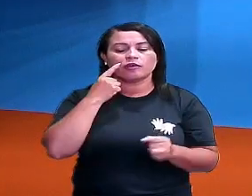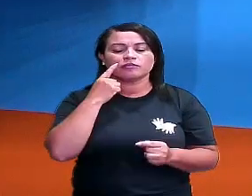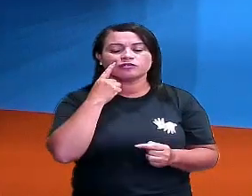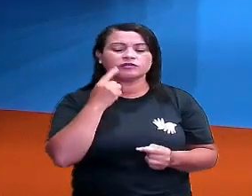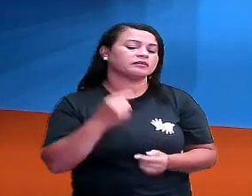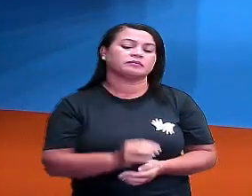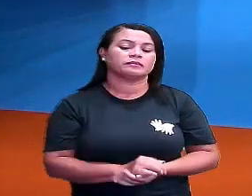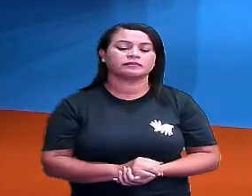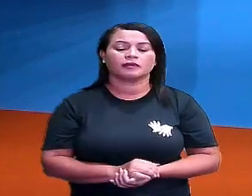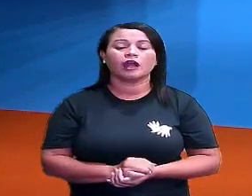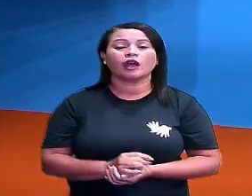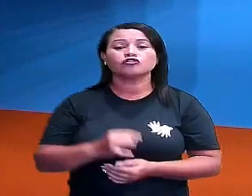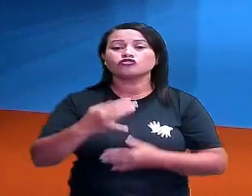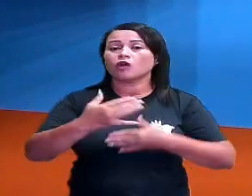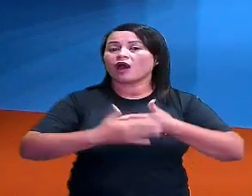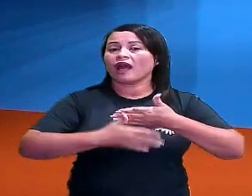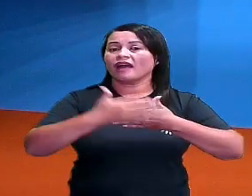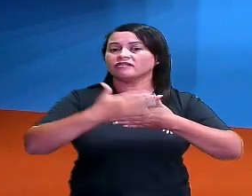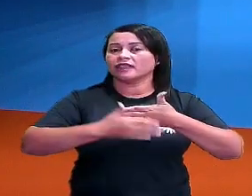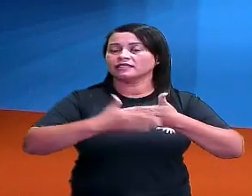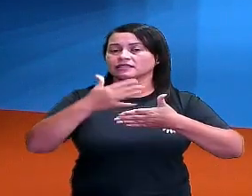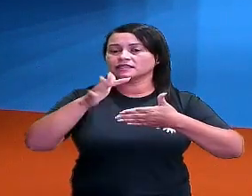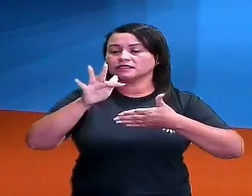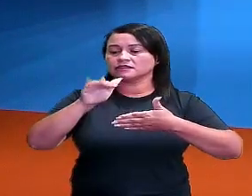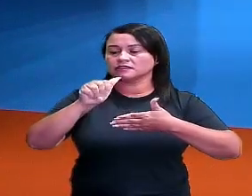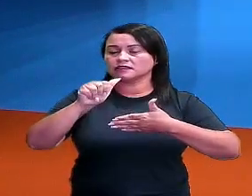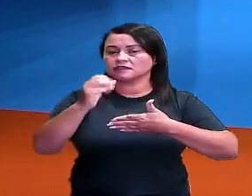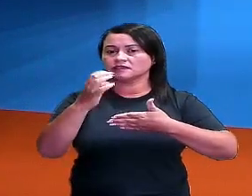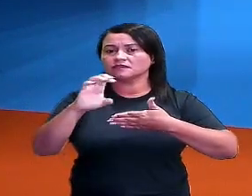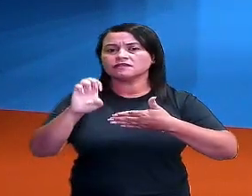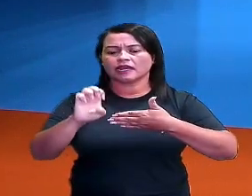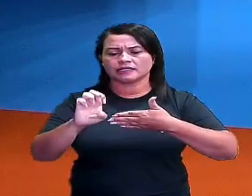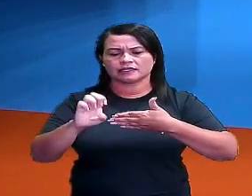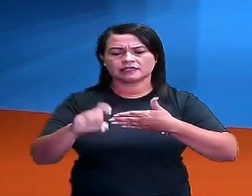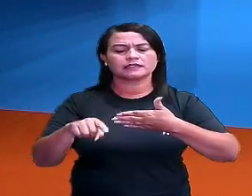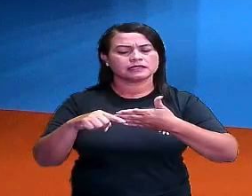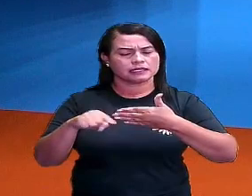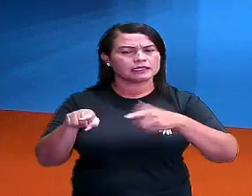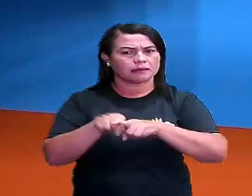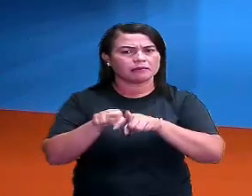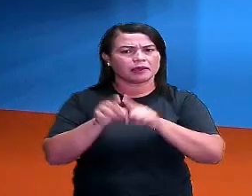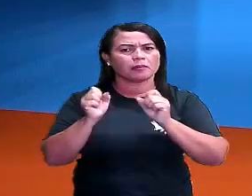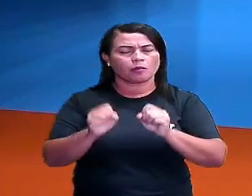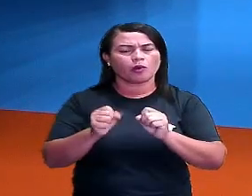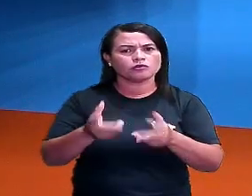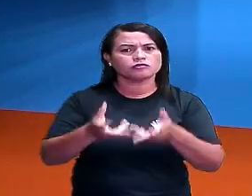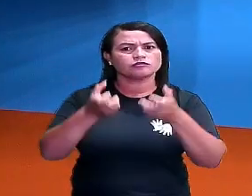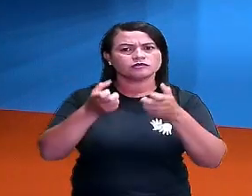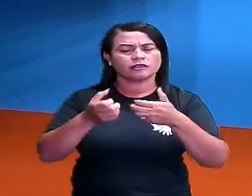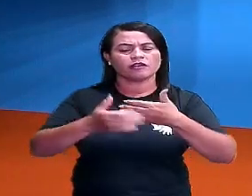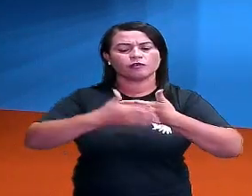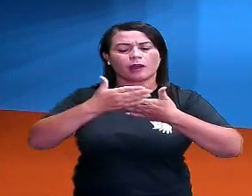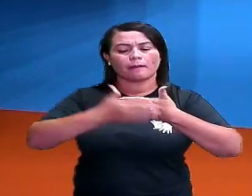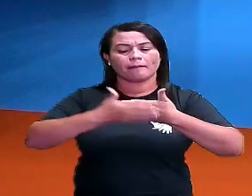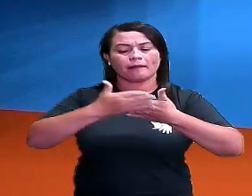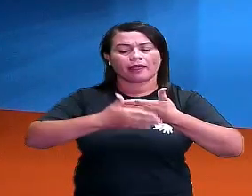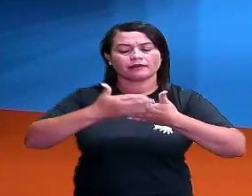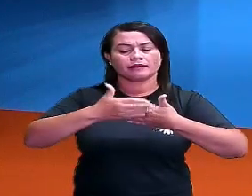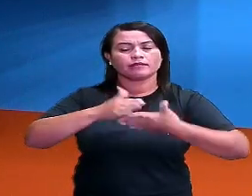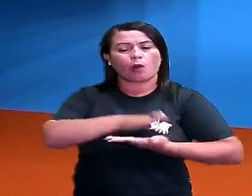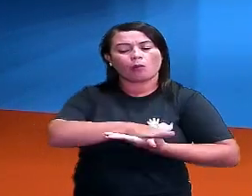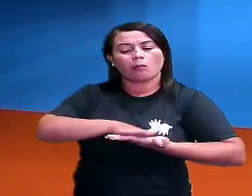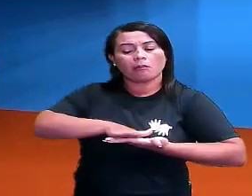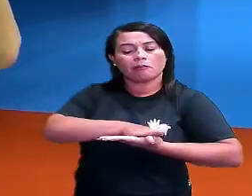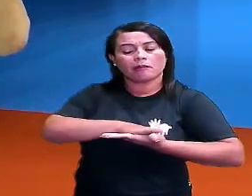aqui só a face. Então, eu posso identificar essa parte daqui como uma figura plana, tá? Esta